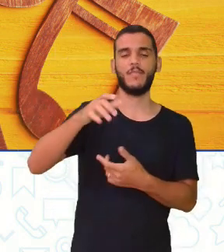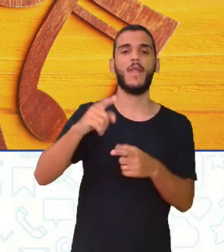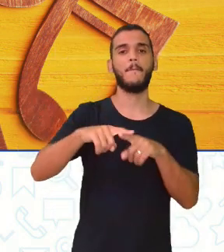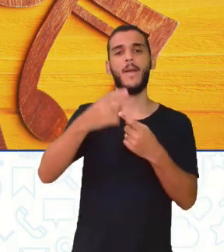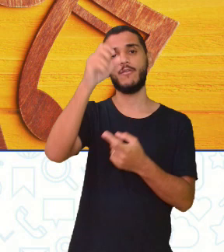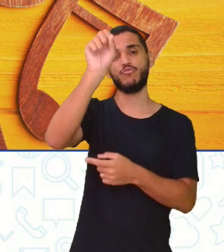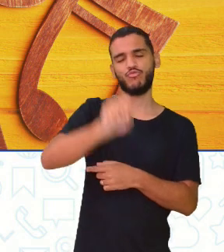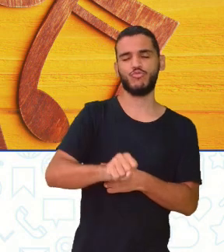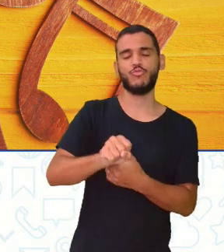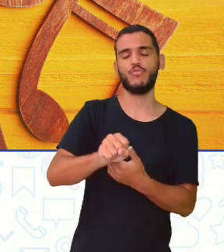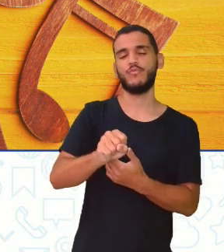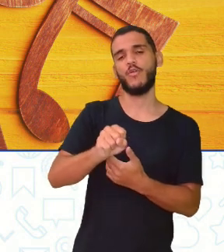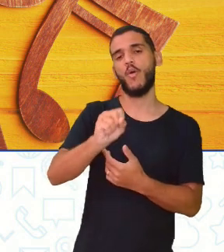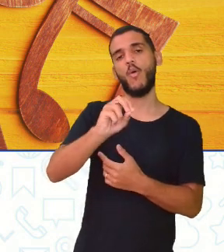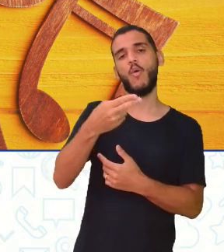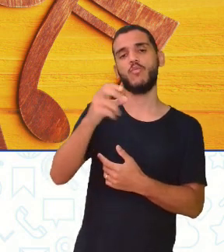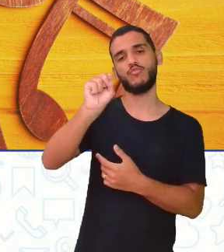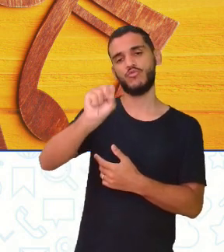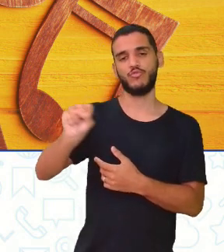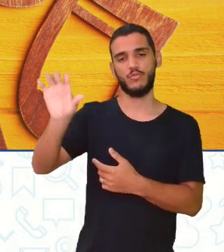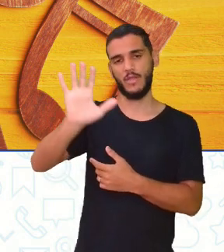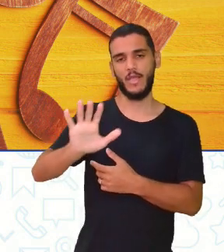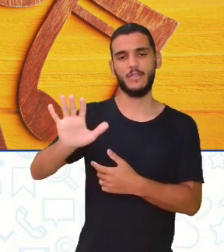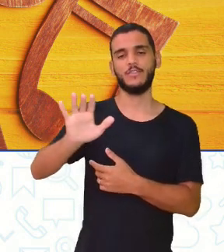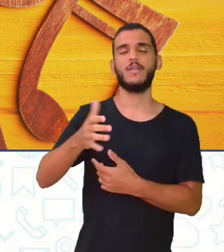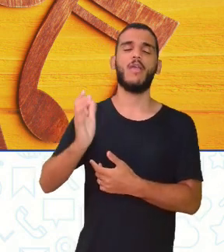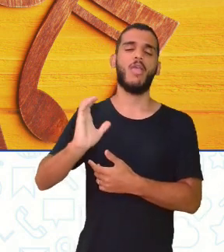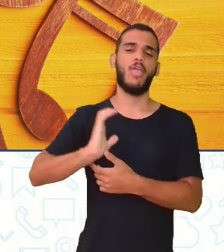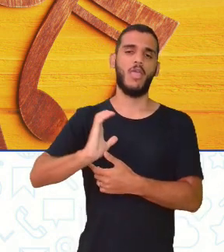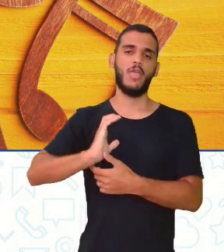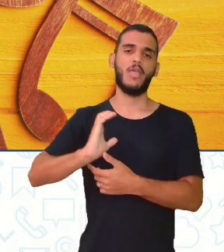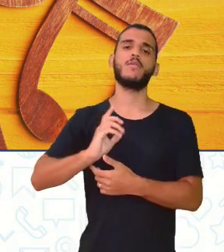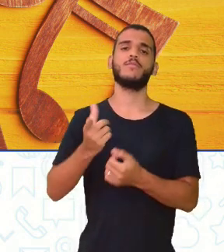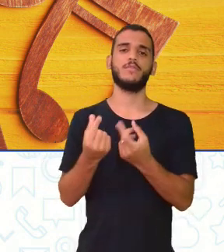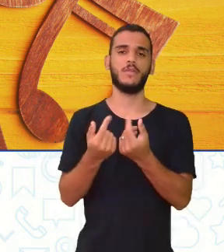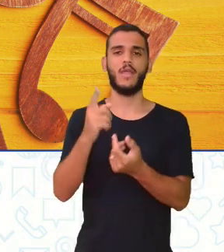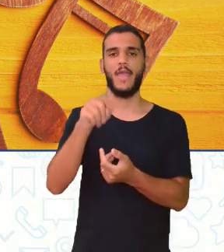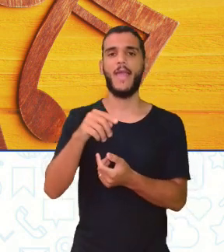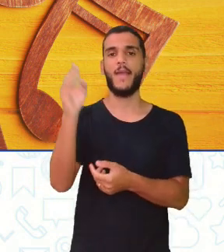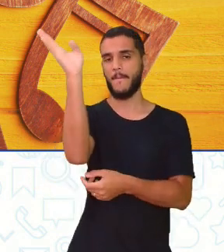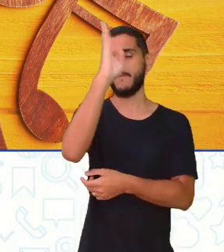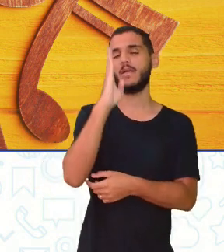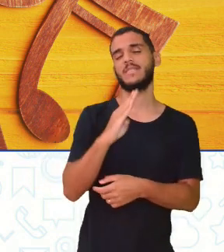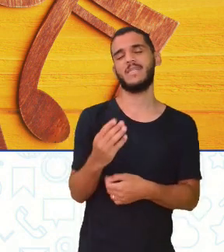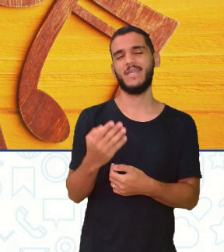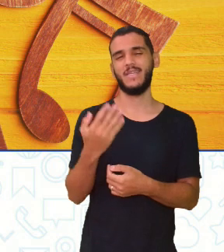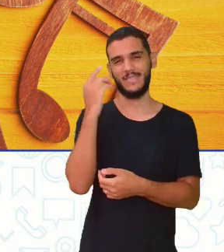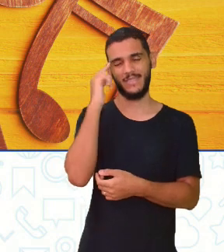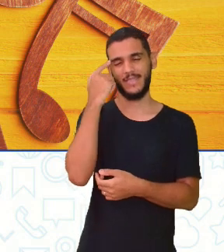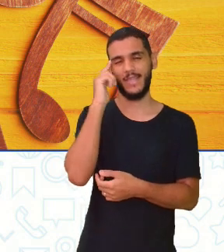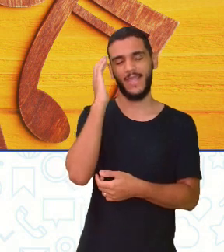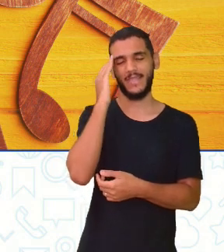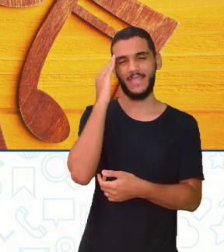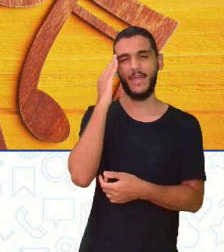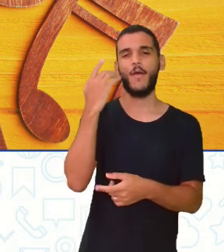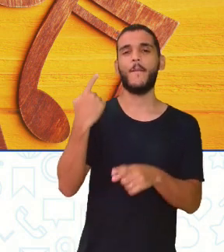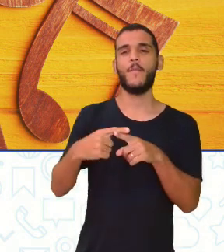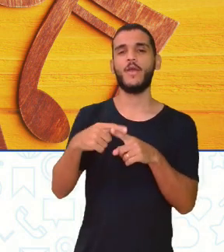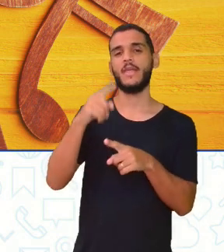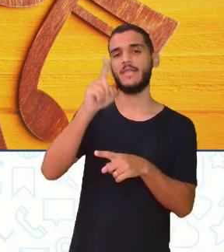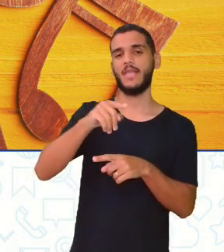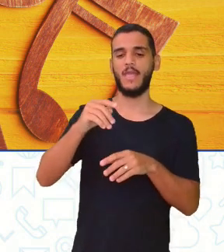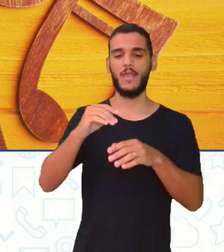Sudeste, por exemplo, que é mais rica economicamente, como uma cultura brasileira. E aí, parece que há uma